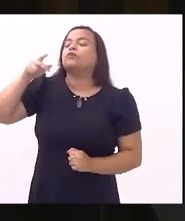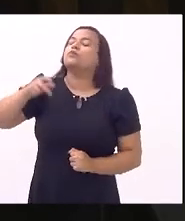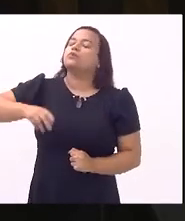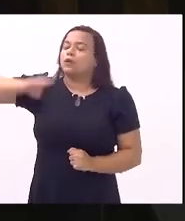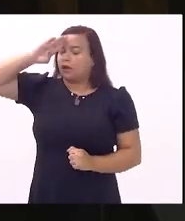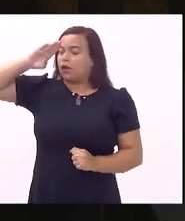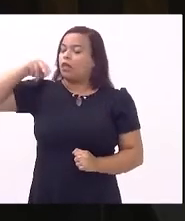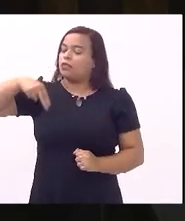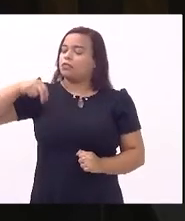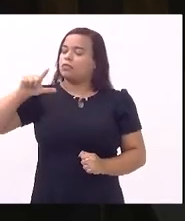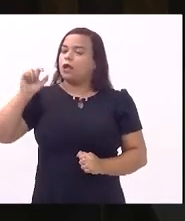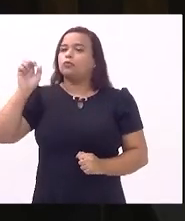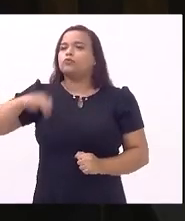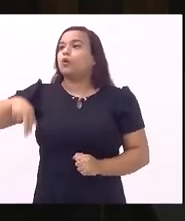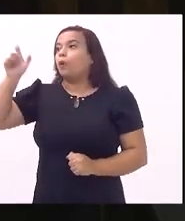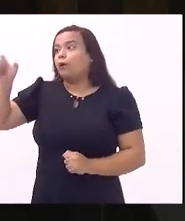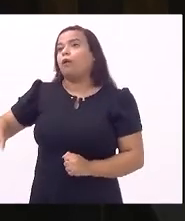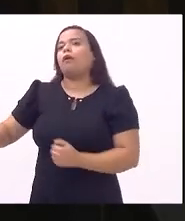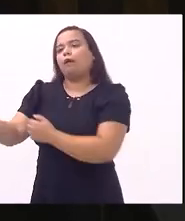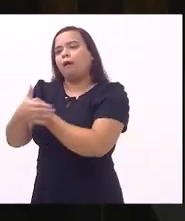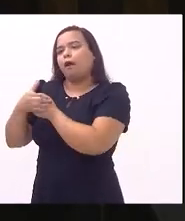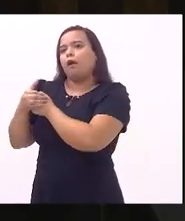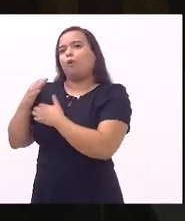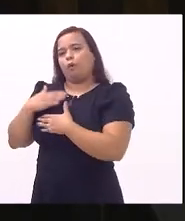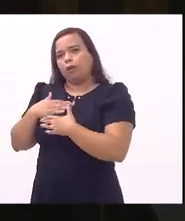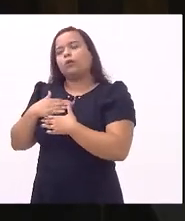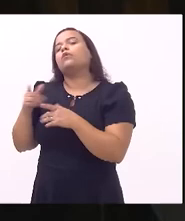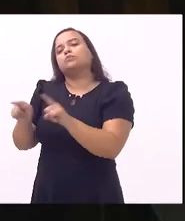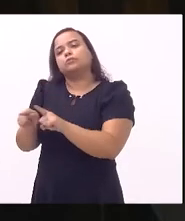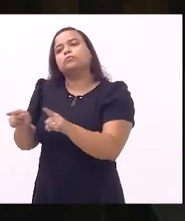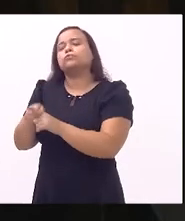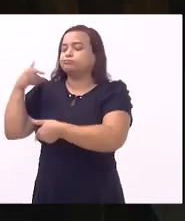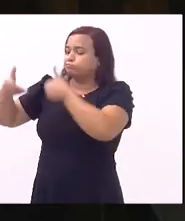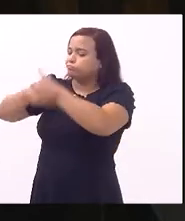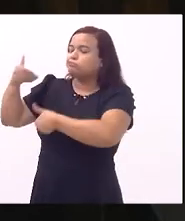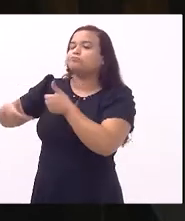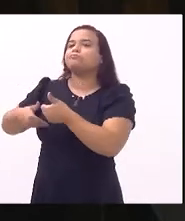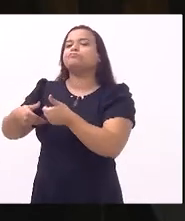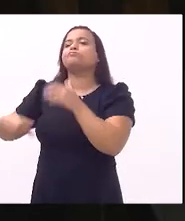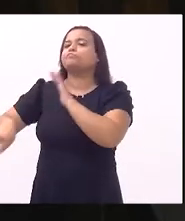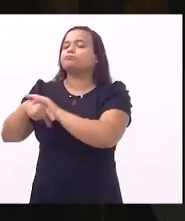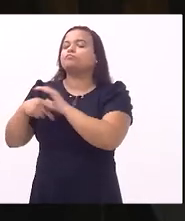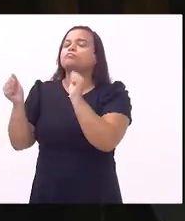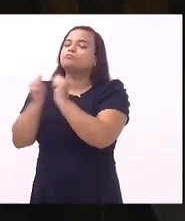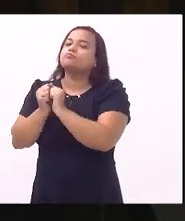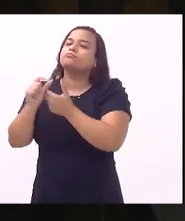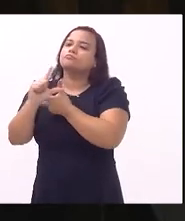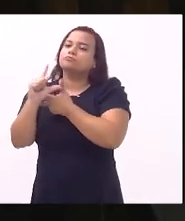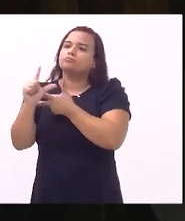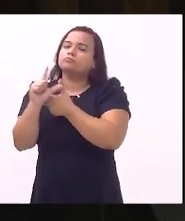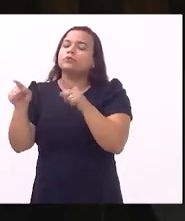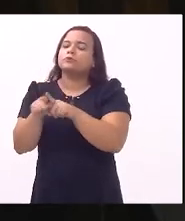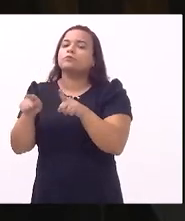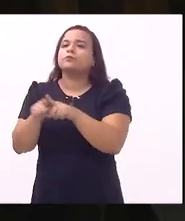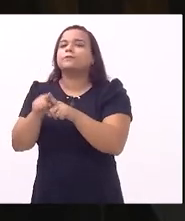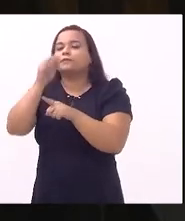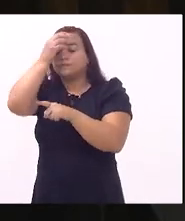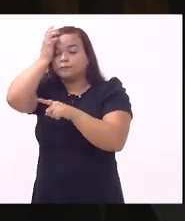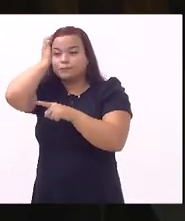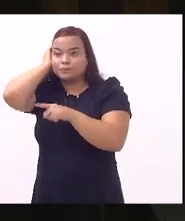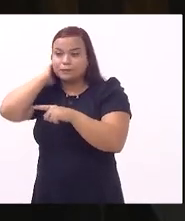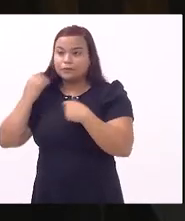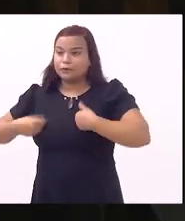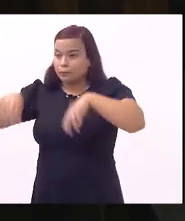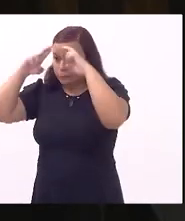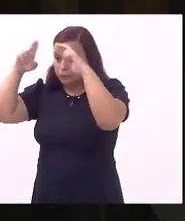uma pessoa que me acolheu também foi fez parte né dessa legislatura tem um grande respeito pelo capitão